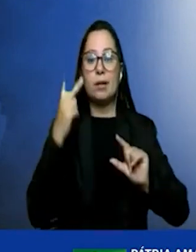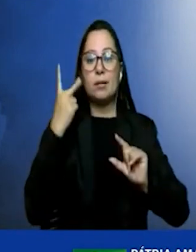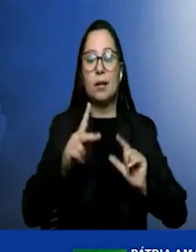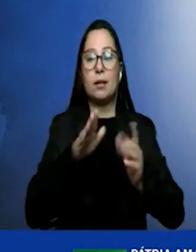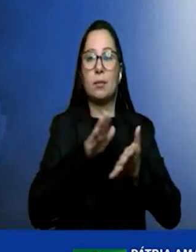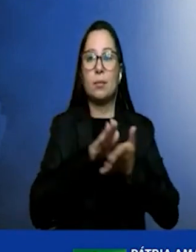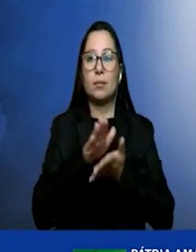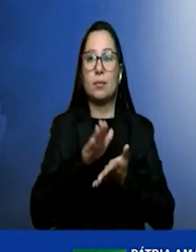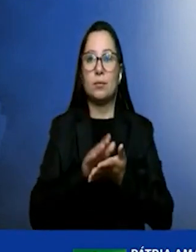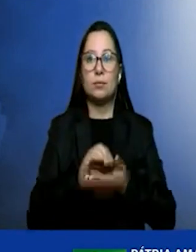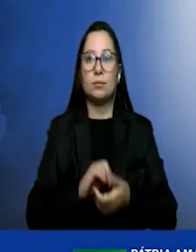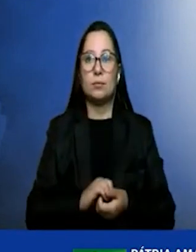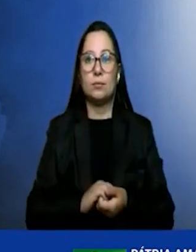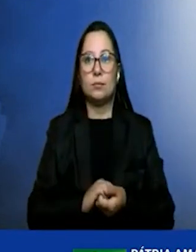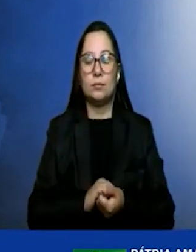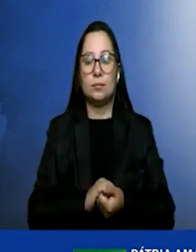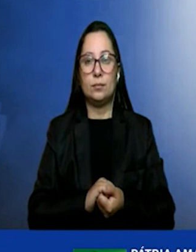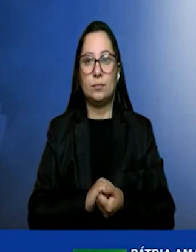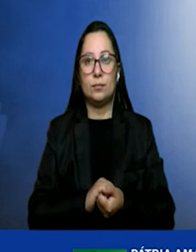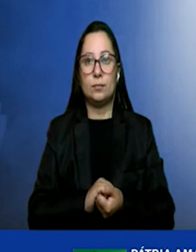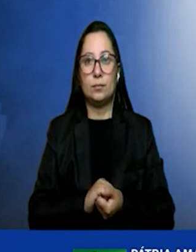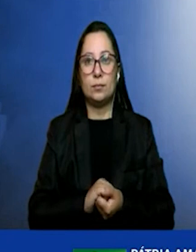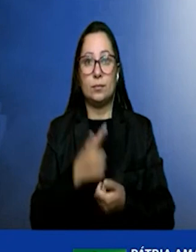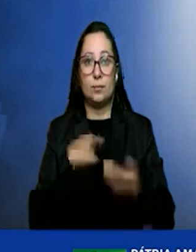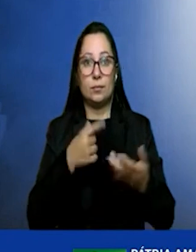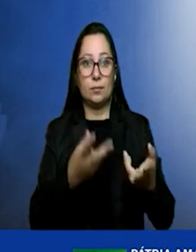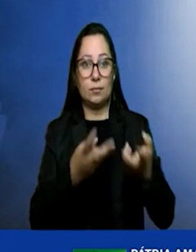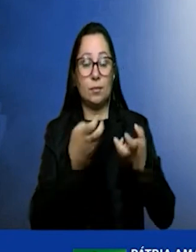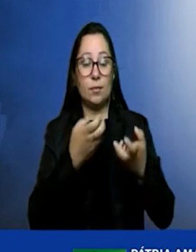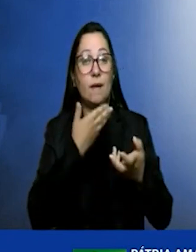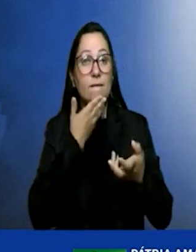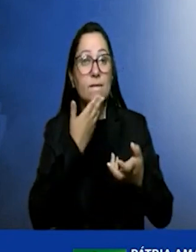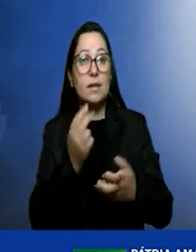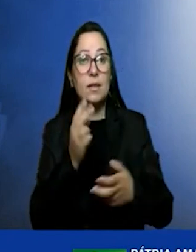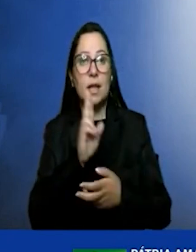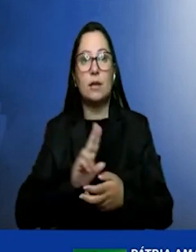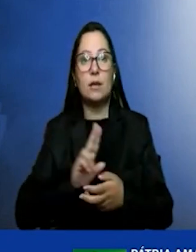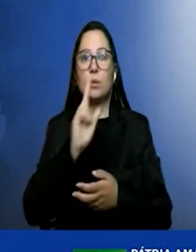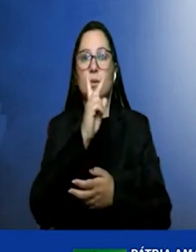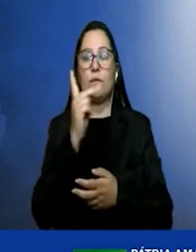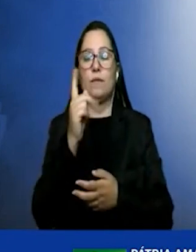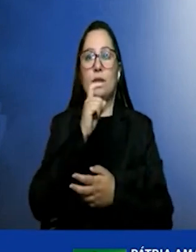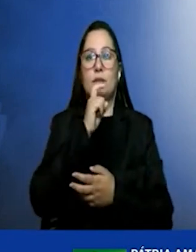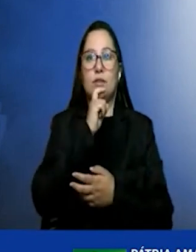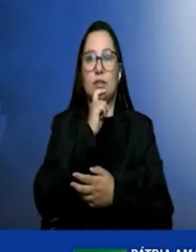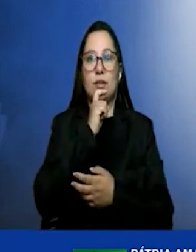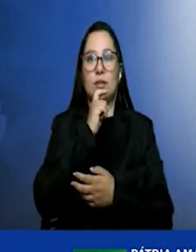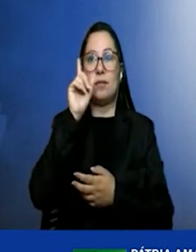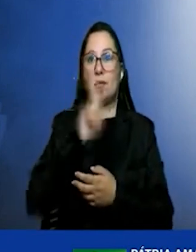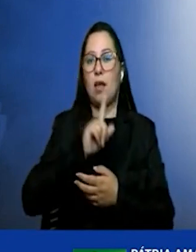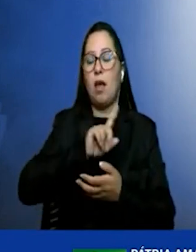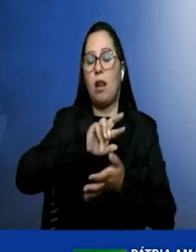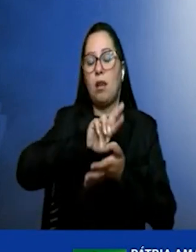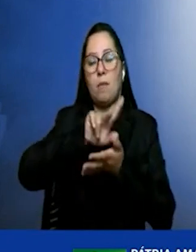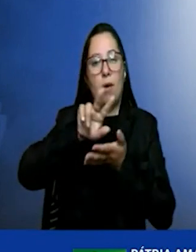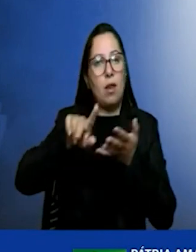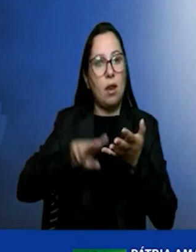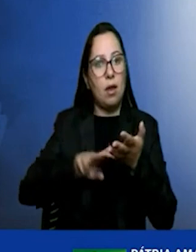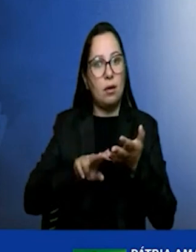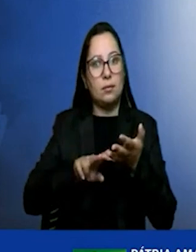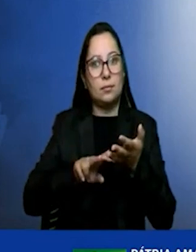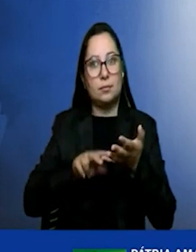Como podemos ver, as vantagens de utilizarmos o hidrogênio verde são muitas. A